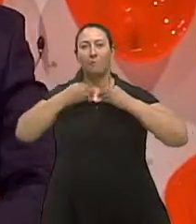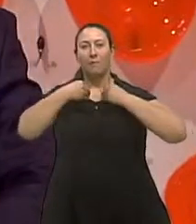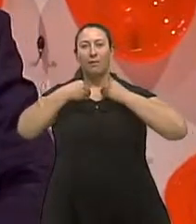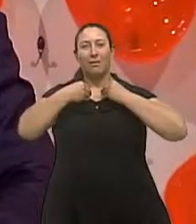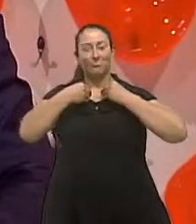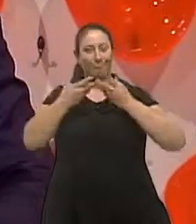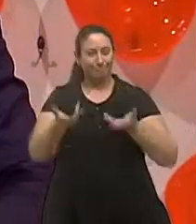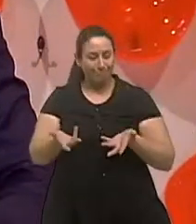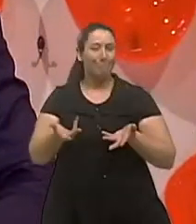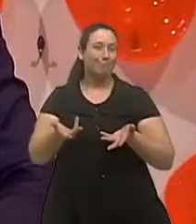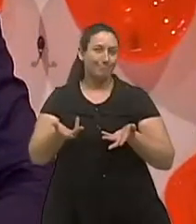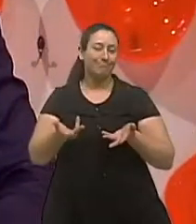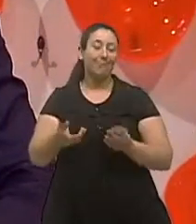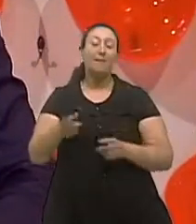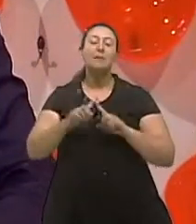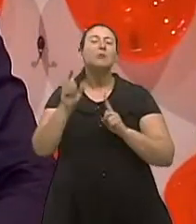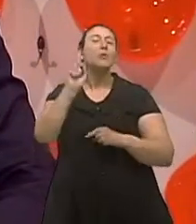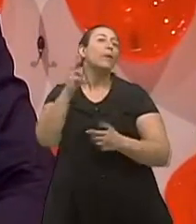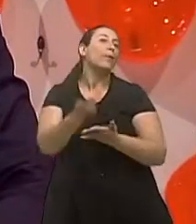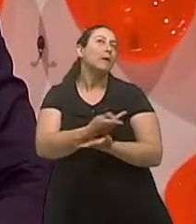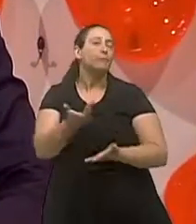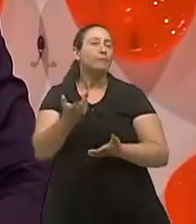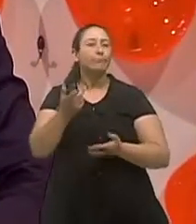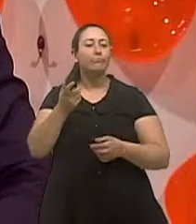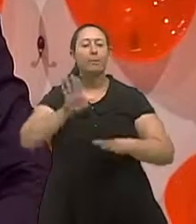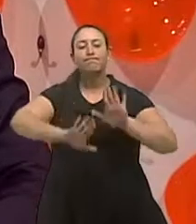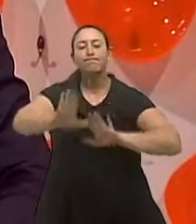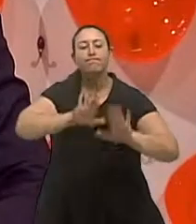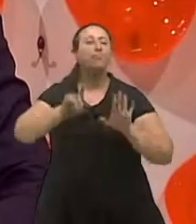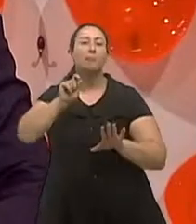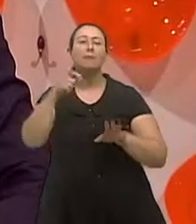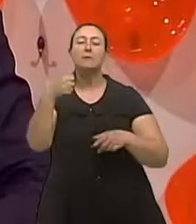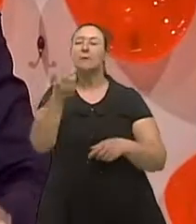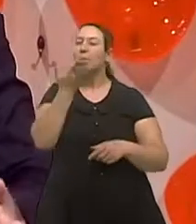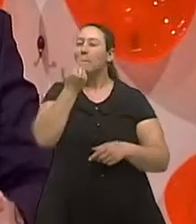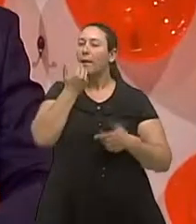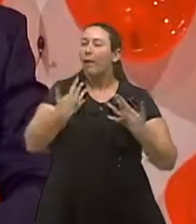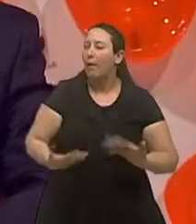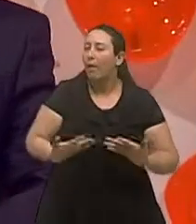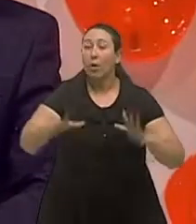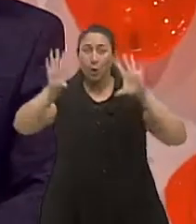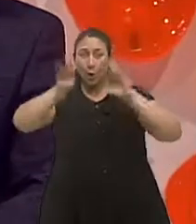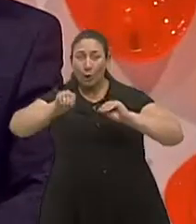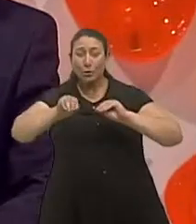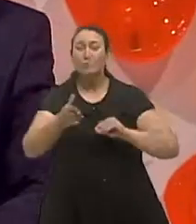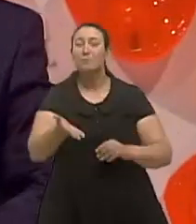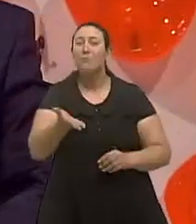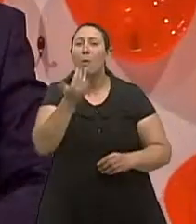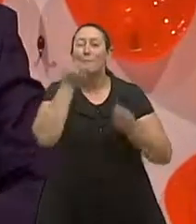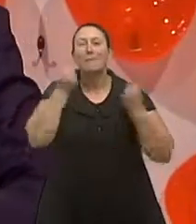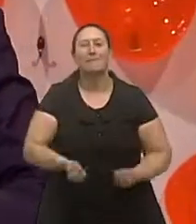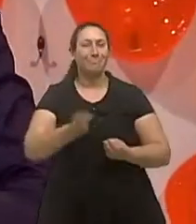tentar ter uma alimentação um pouco mais leve à noite não abusar e mais cedo e um pouco mais cedo se possível ah, perfeito